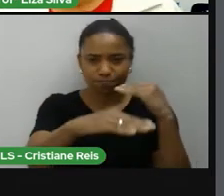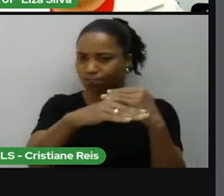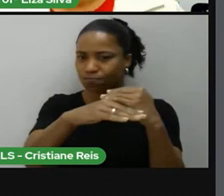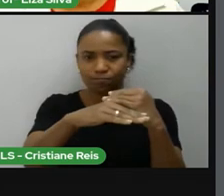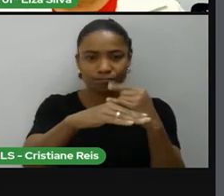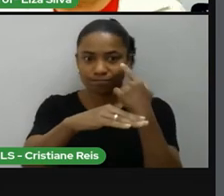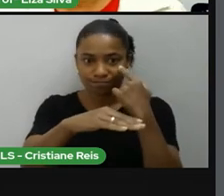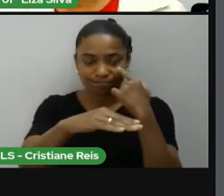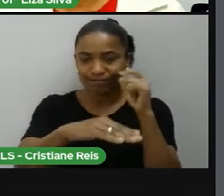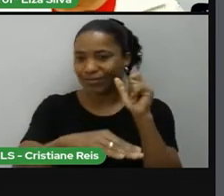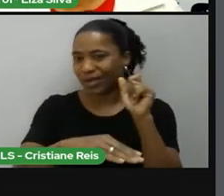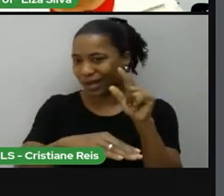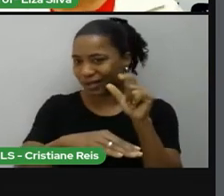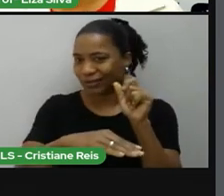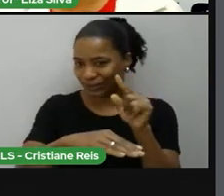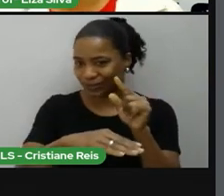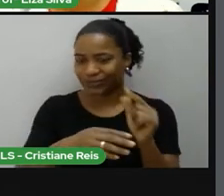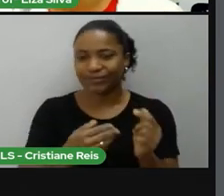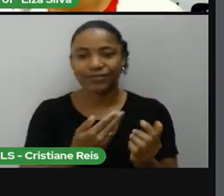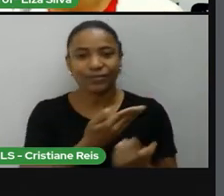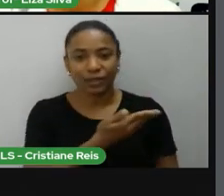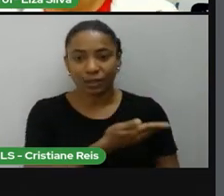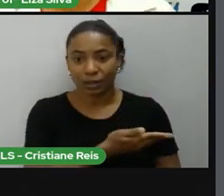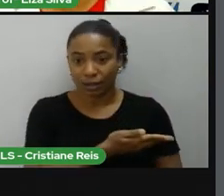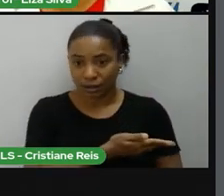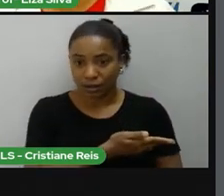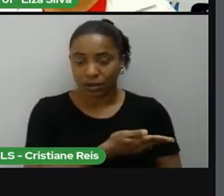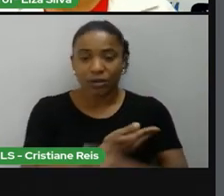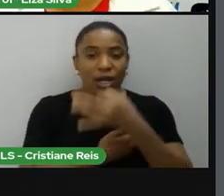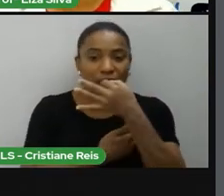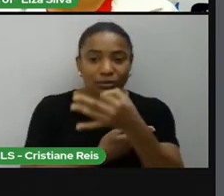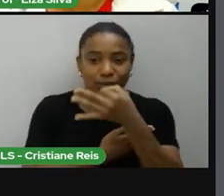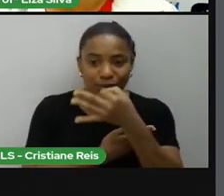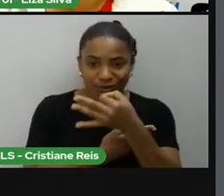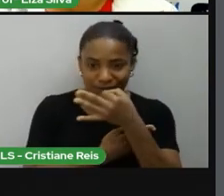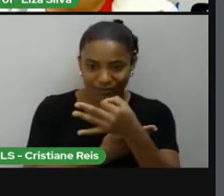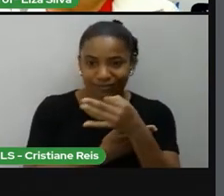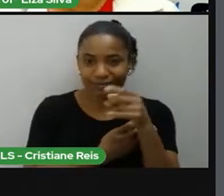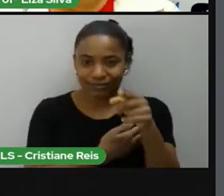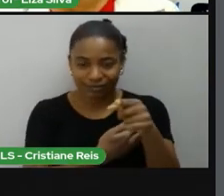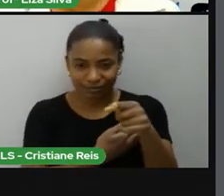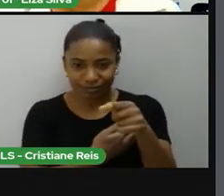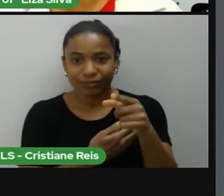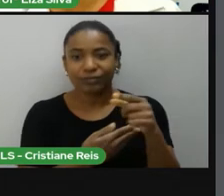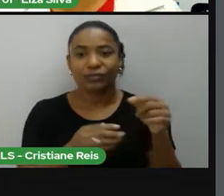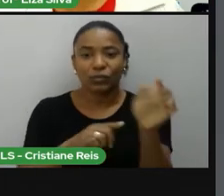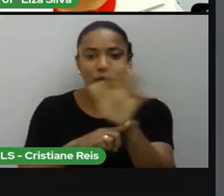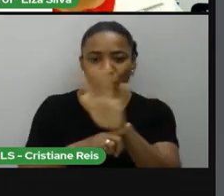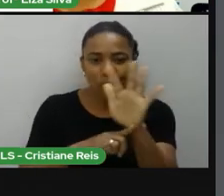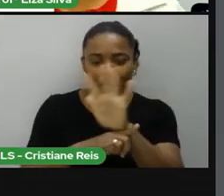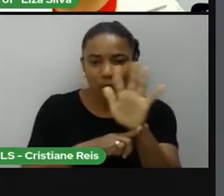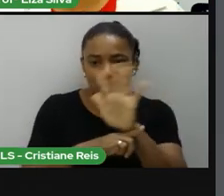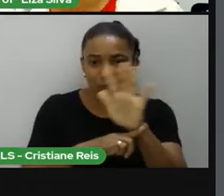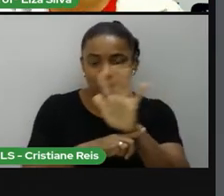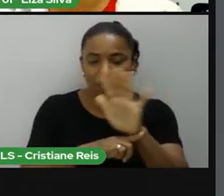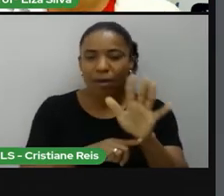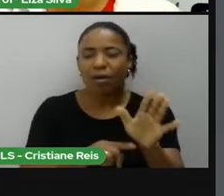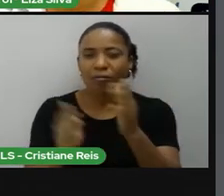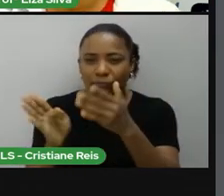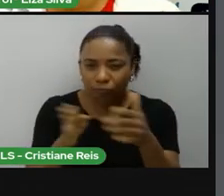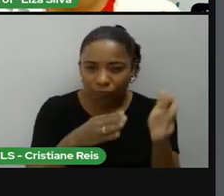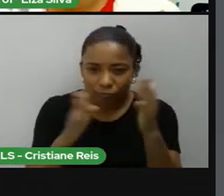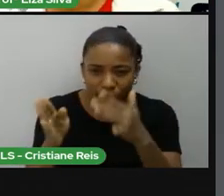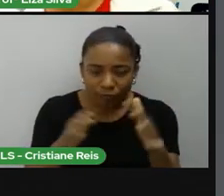eu deixo aqui como sugestão para que vocês possam ampliar os conhecimentos a respeito desta obra